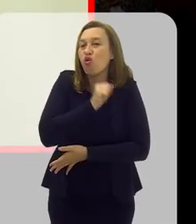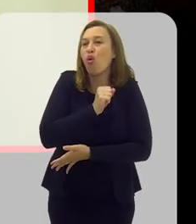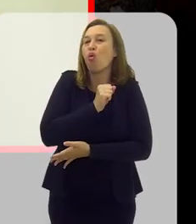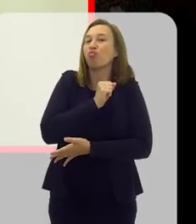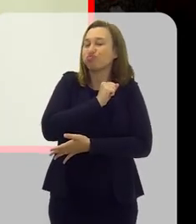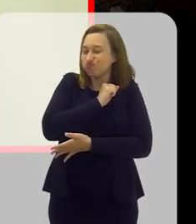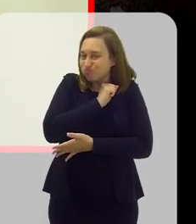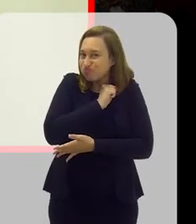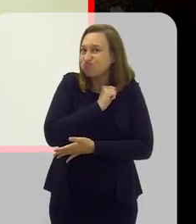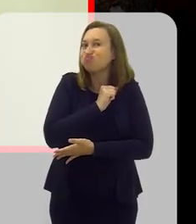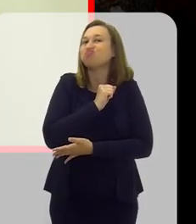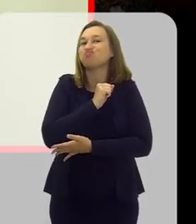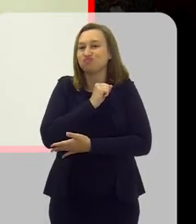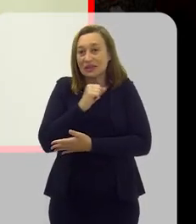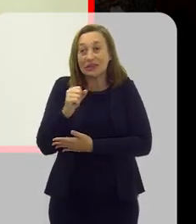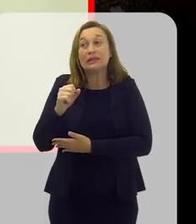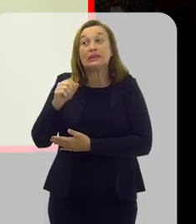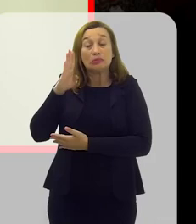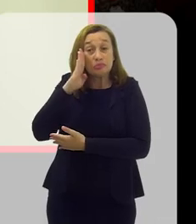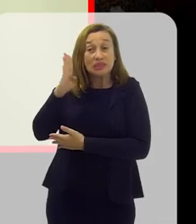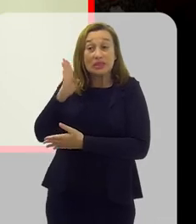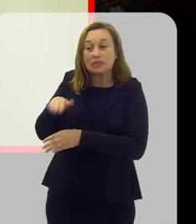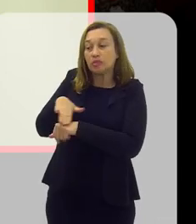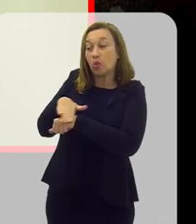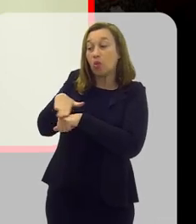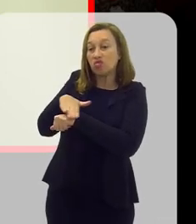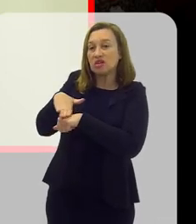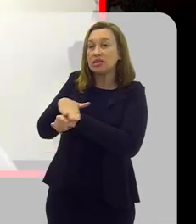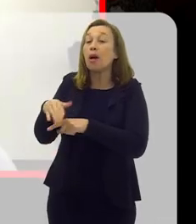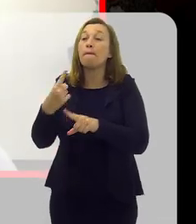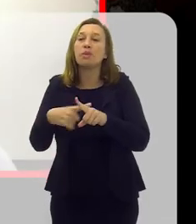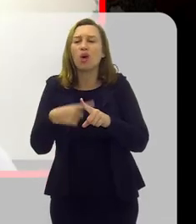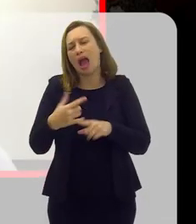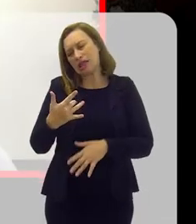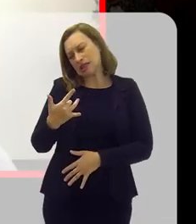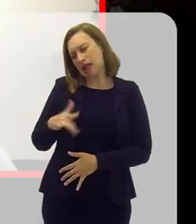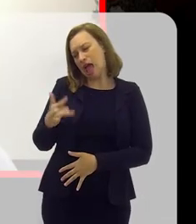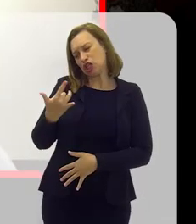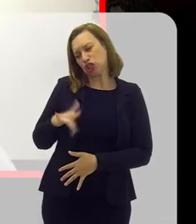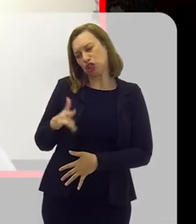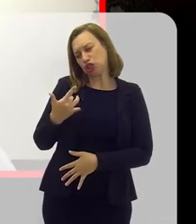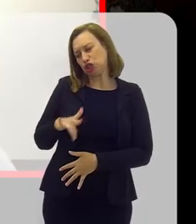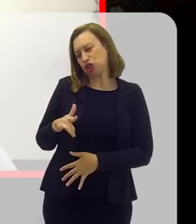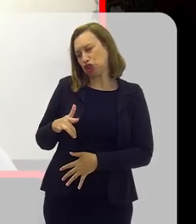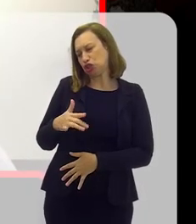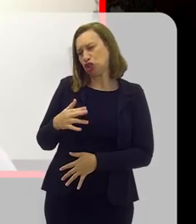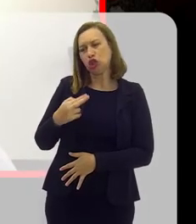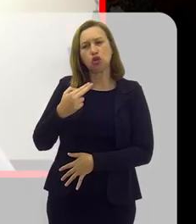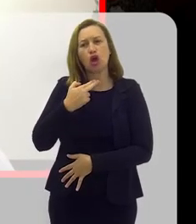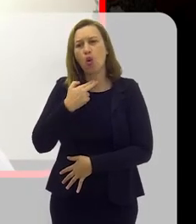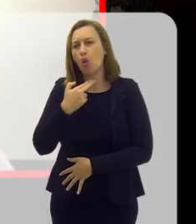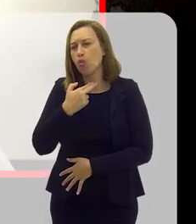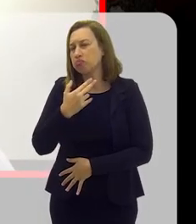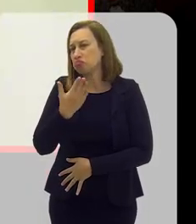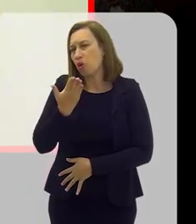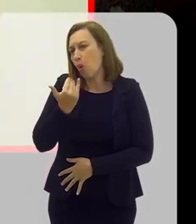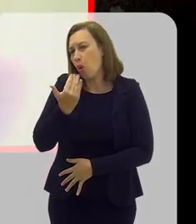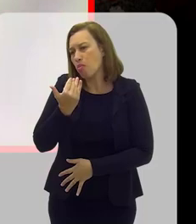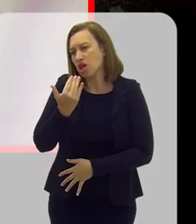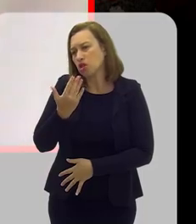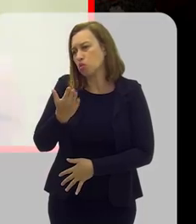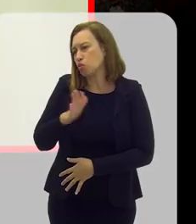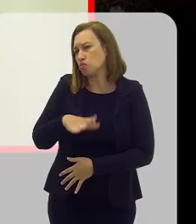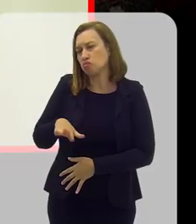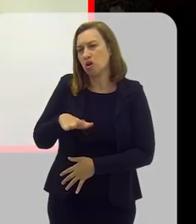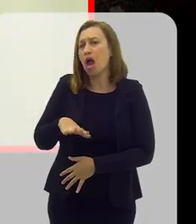avós são muito necessários nessa conversa, porque, tadinho, né? Ele não está comendo comida? Pelo